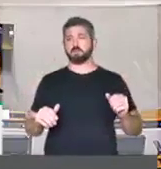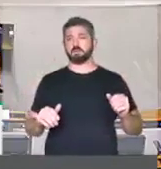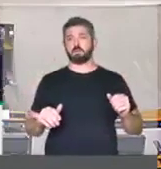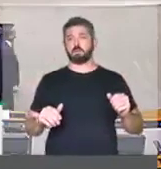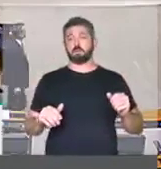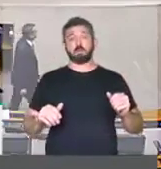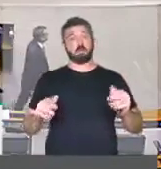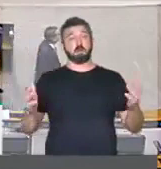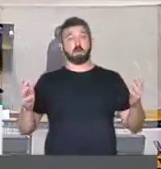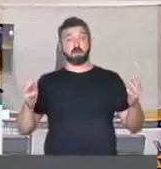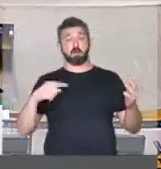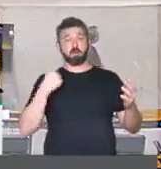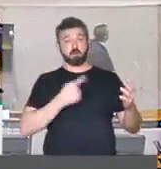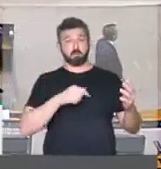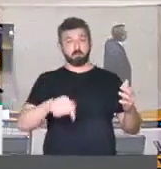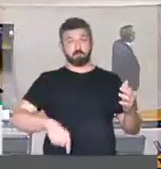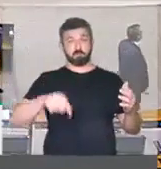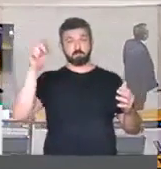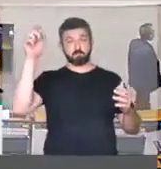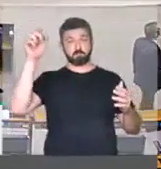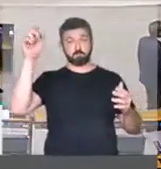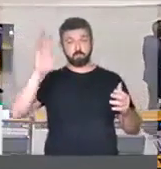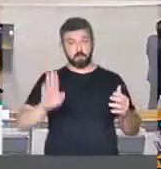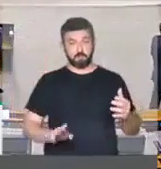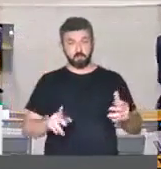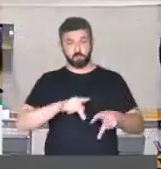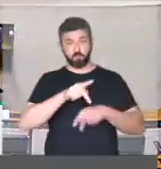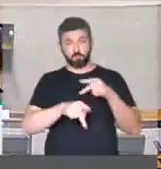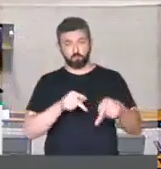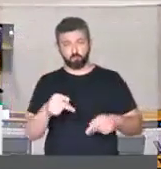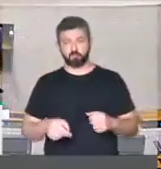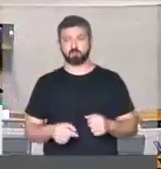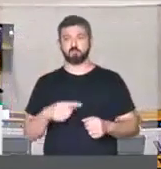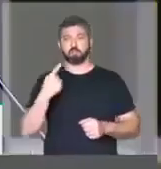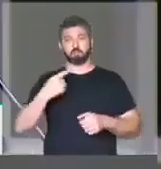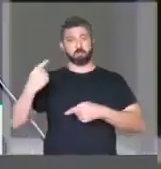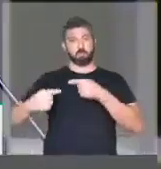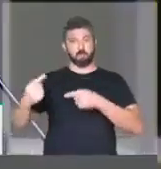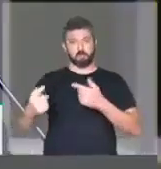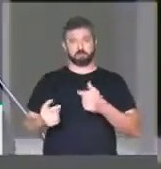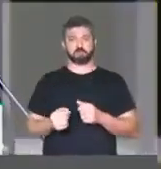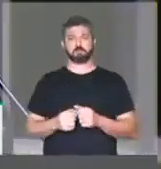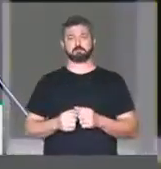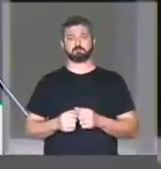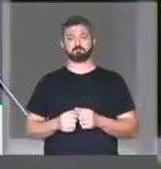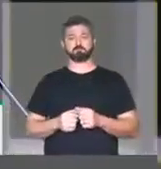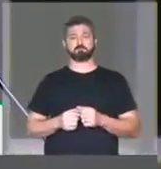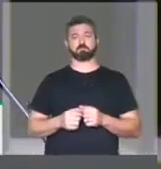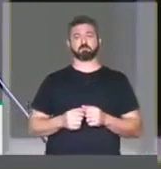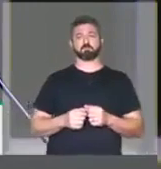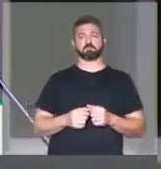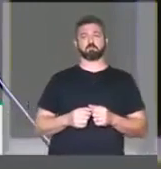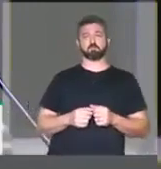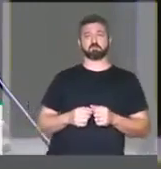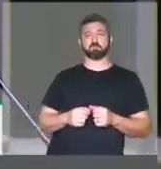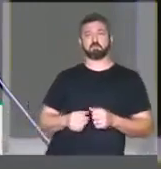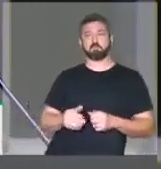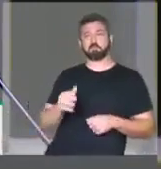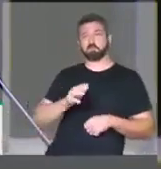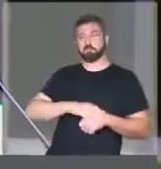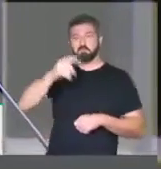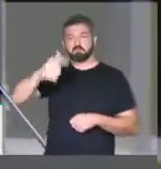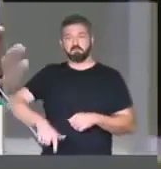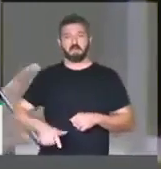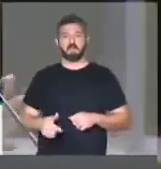nós brasileiros, nós políticos, estamos cada vez mais